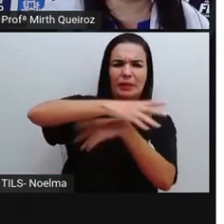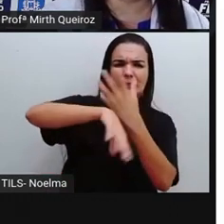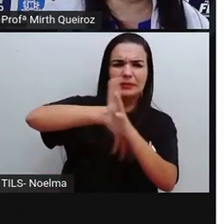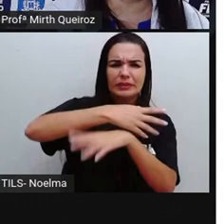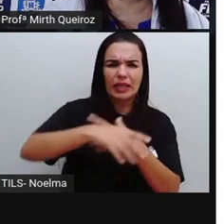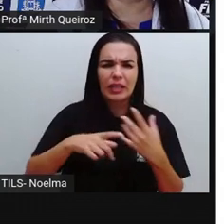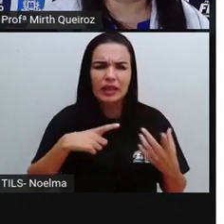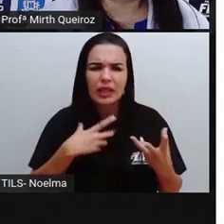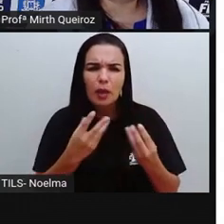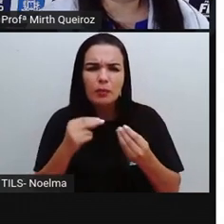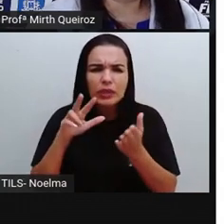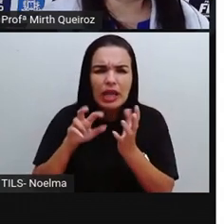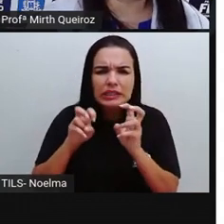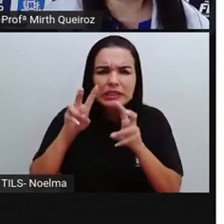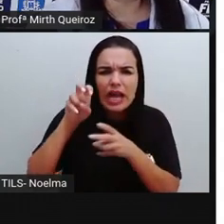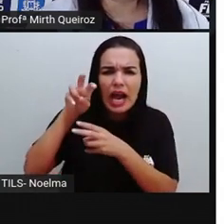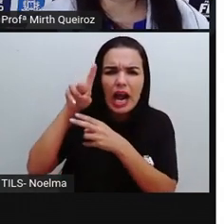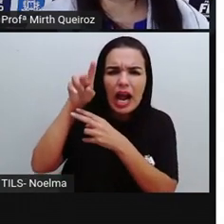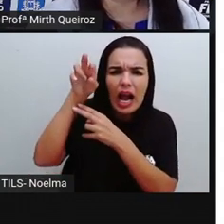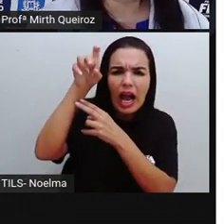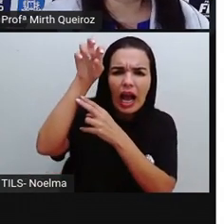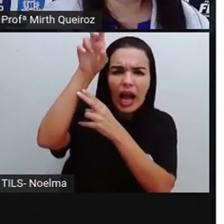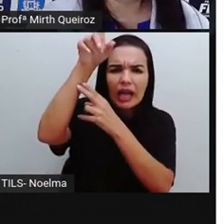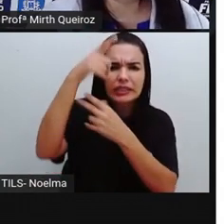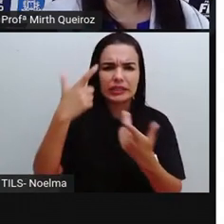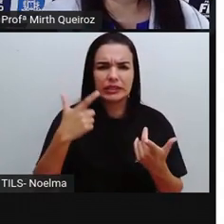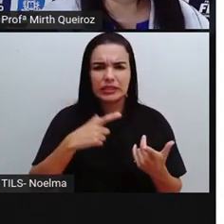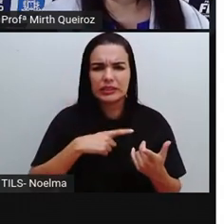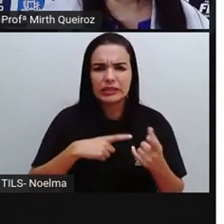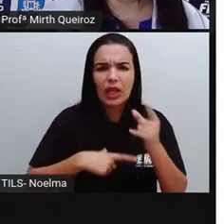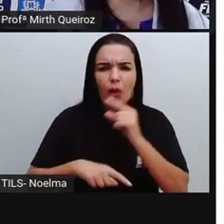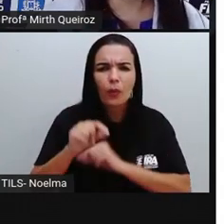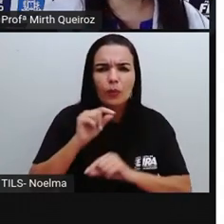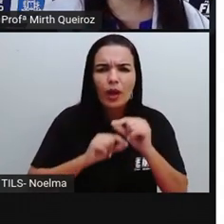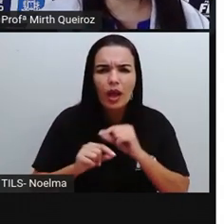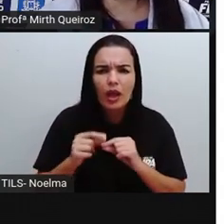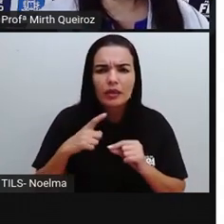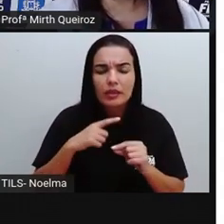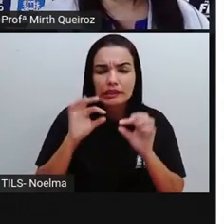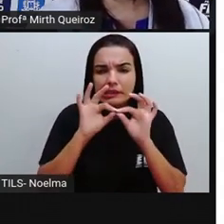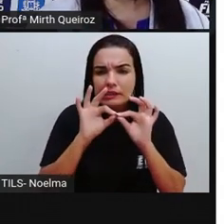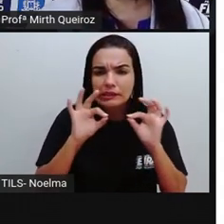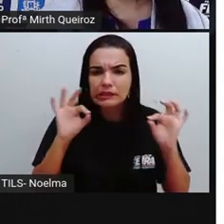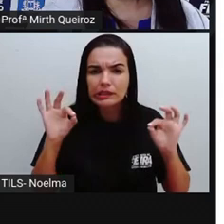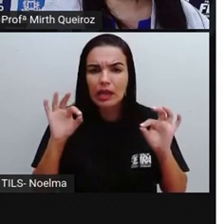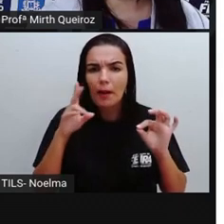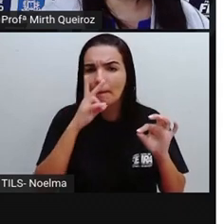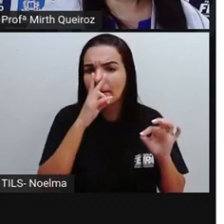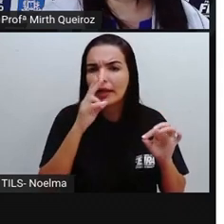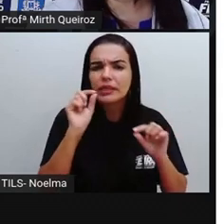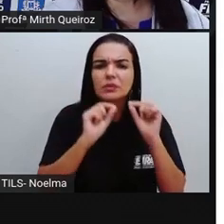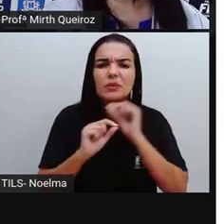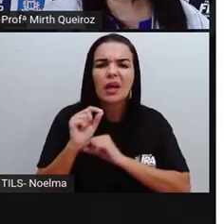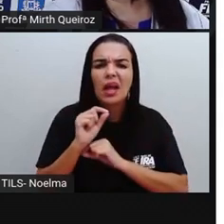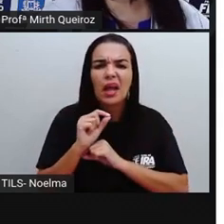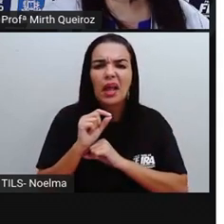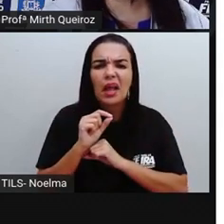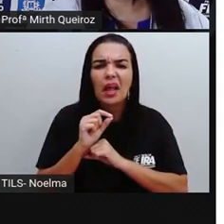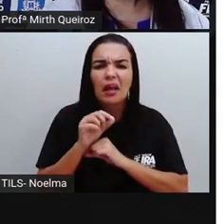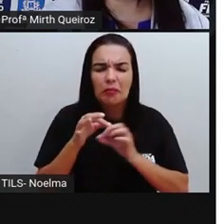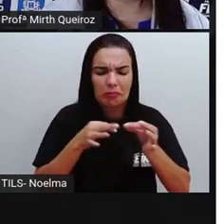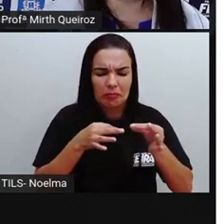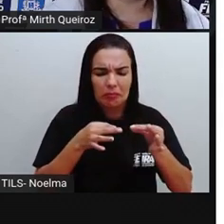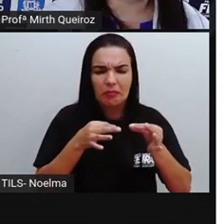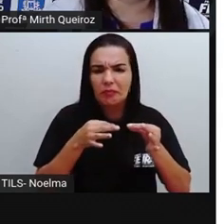várias escadas aí, né? Para fazer essas escadas, se utilizam aí essas linhas. E, ao